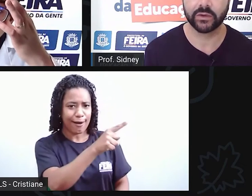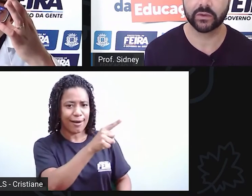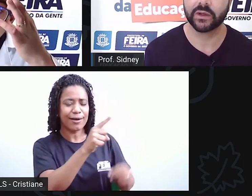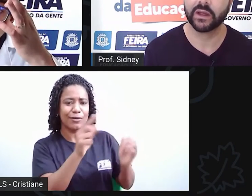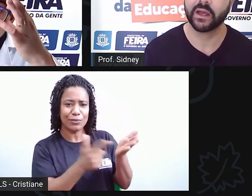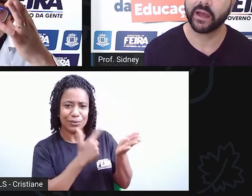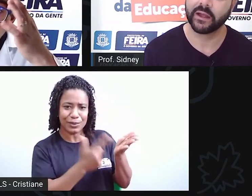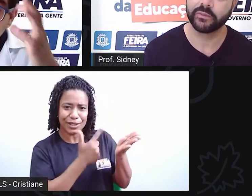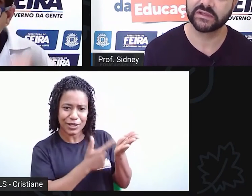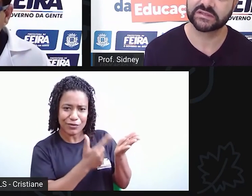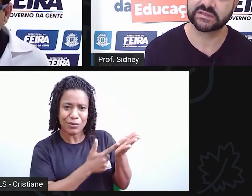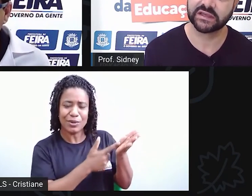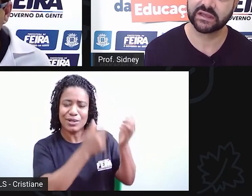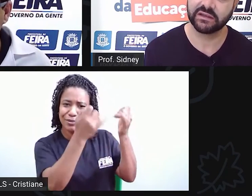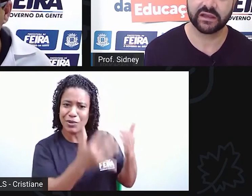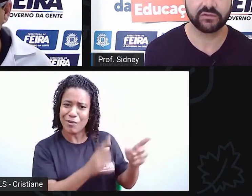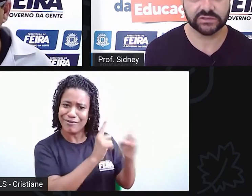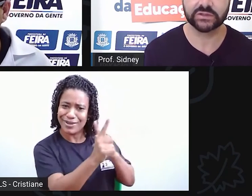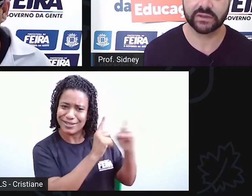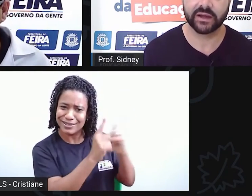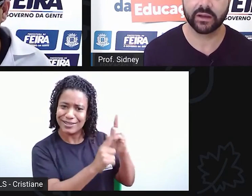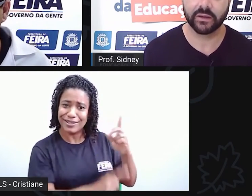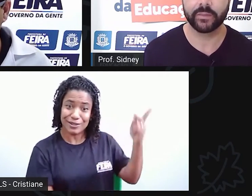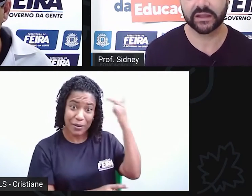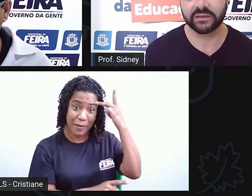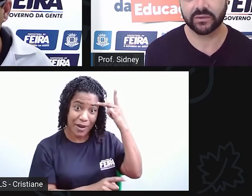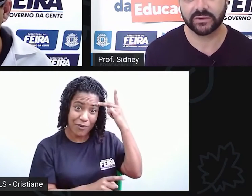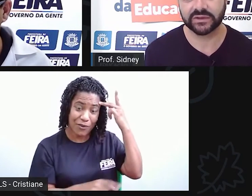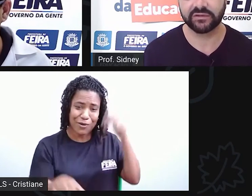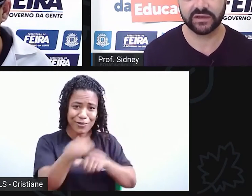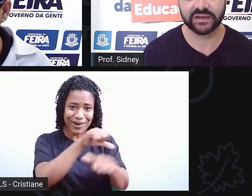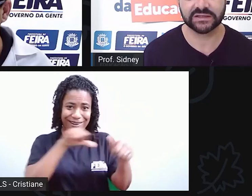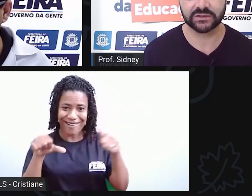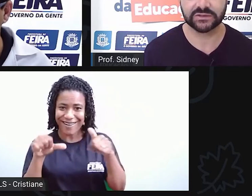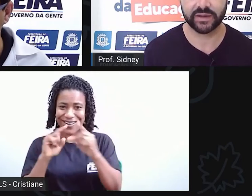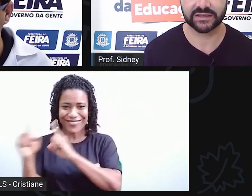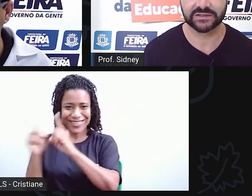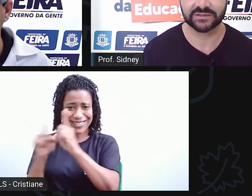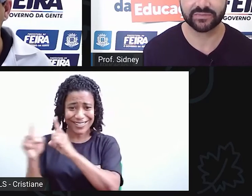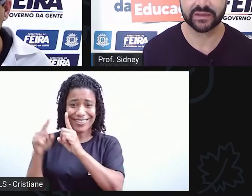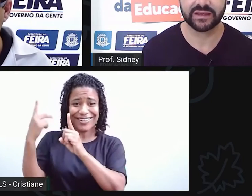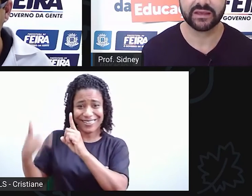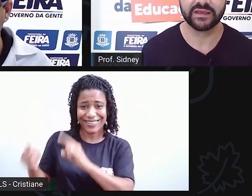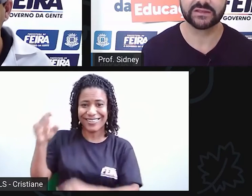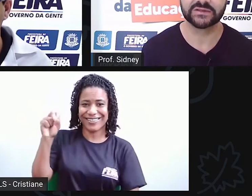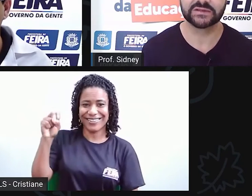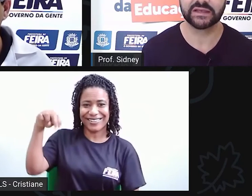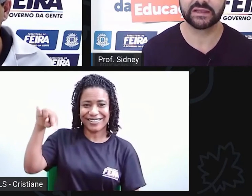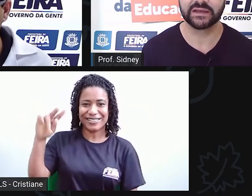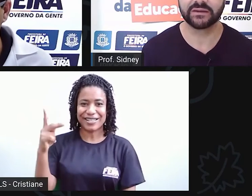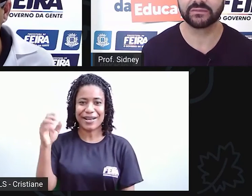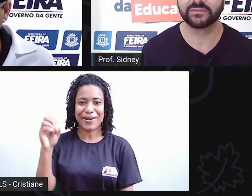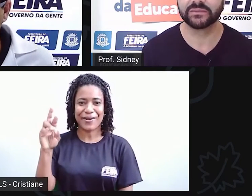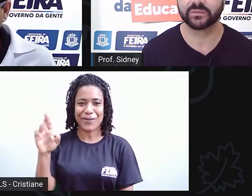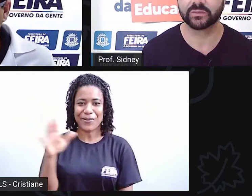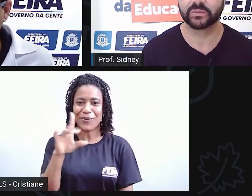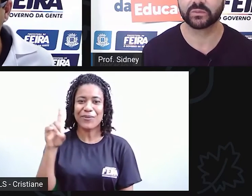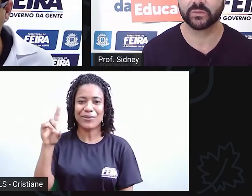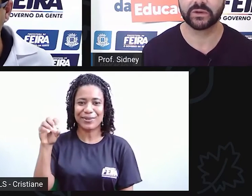patrimônio. Aí eu pensei, vou estudar o patrimônio da Avenida Senhor dos Passos. E isso seria